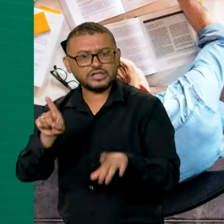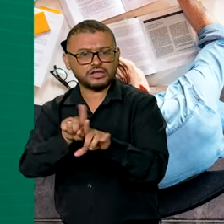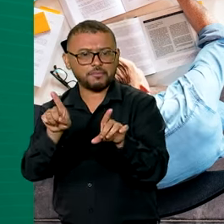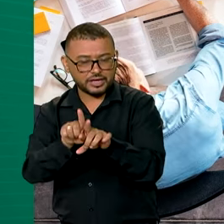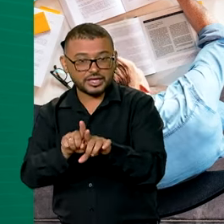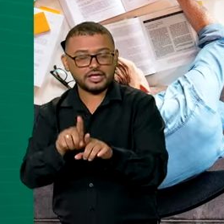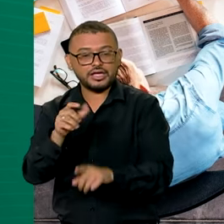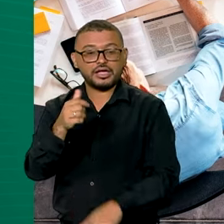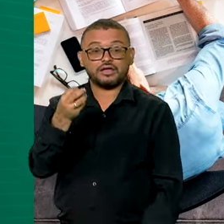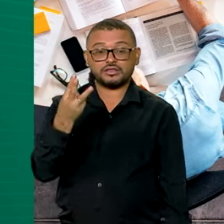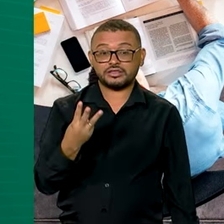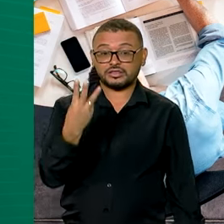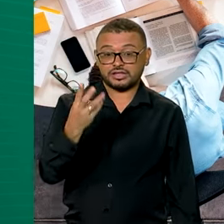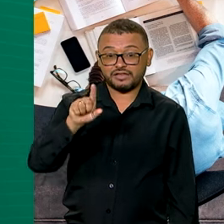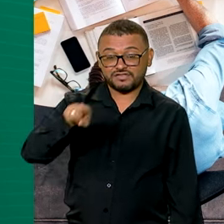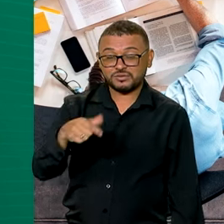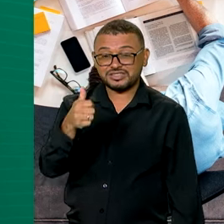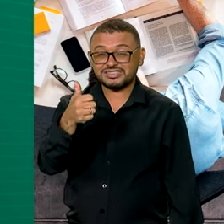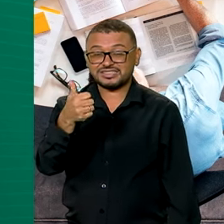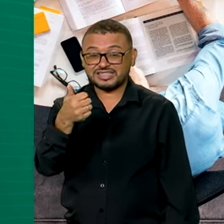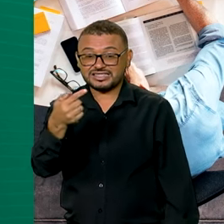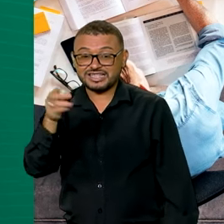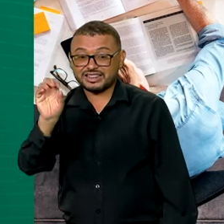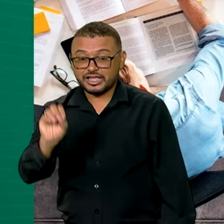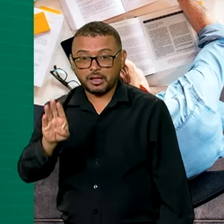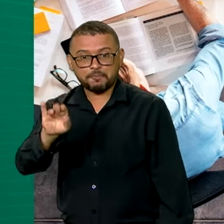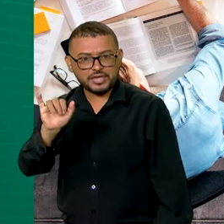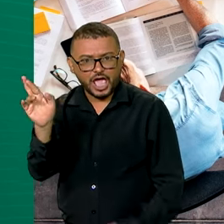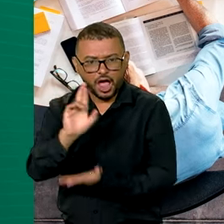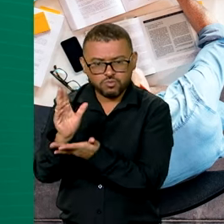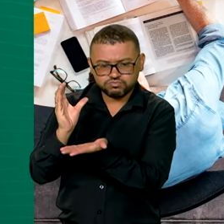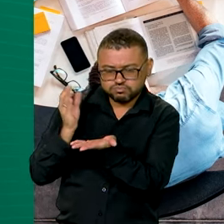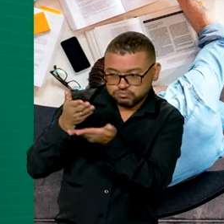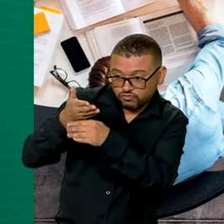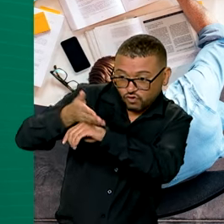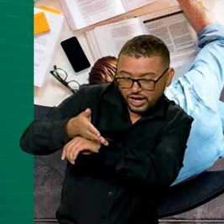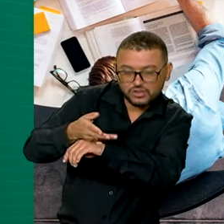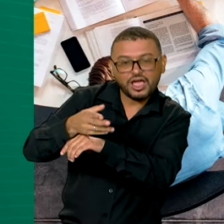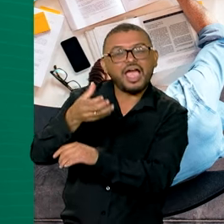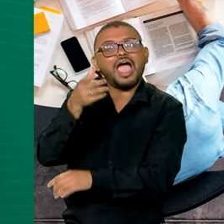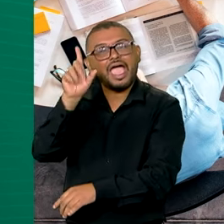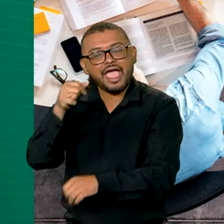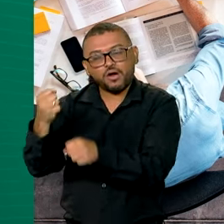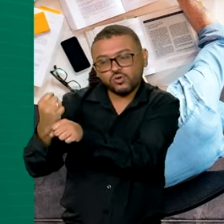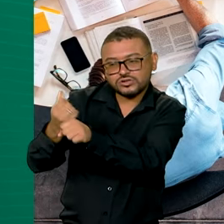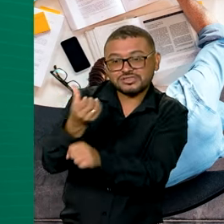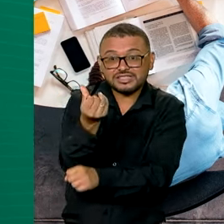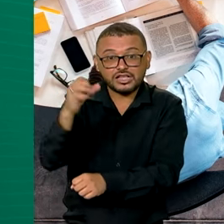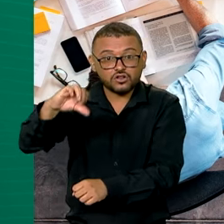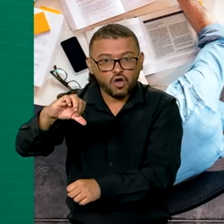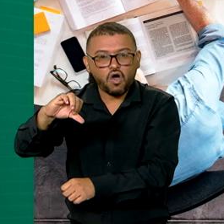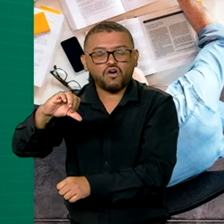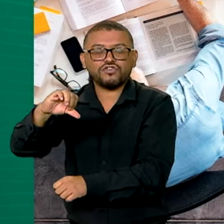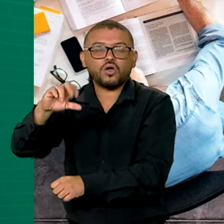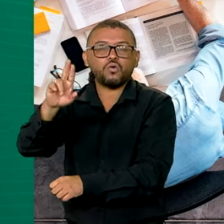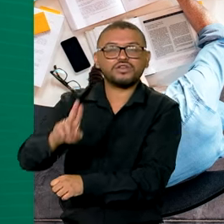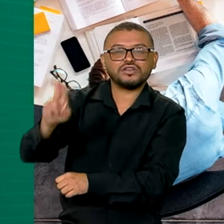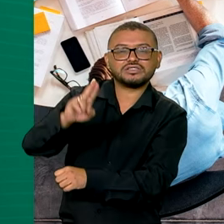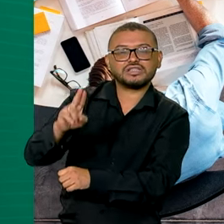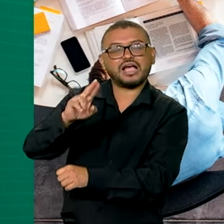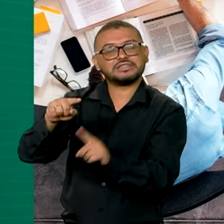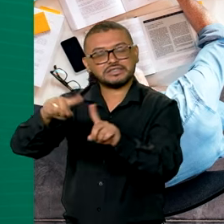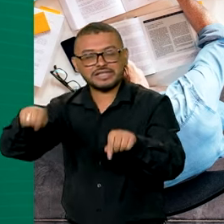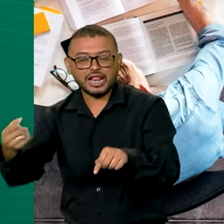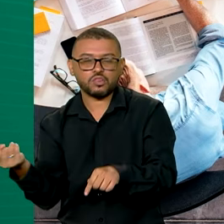bilhões e 170 milhões de reais serão destinados a 69 universidades para obras como novas